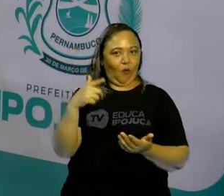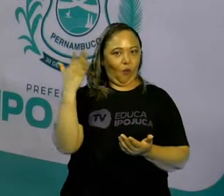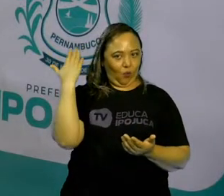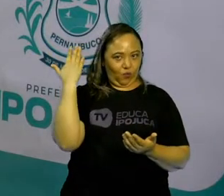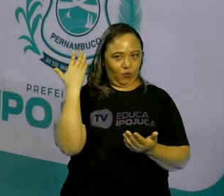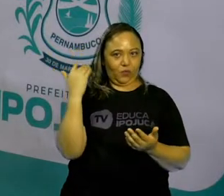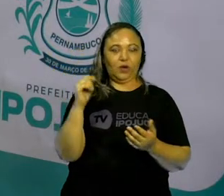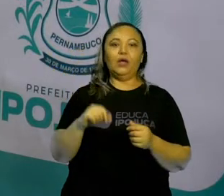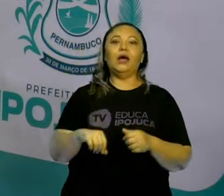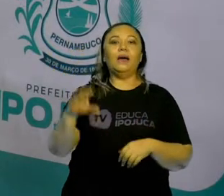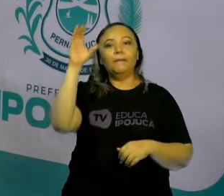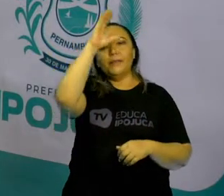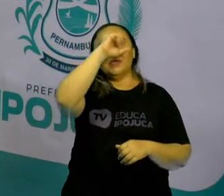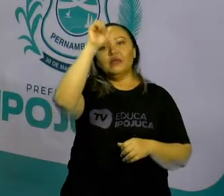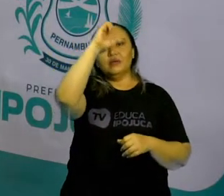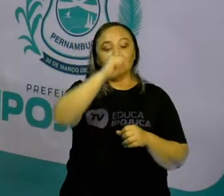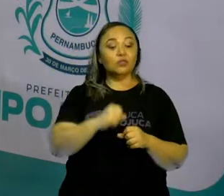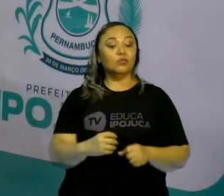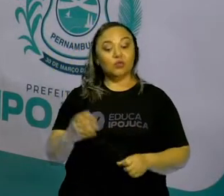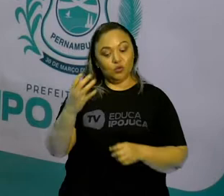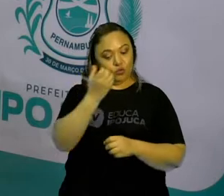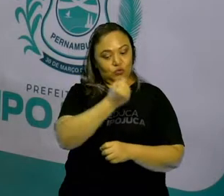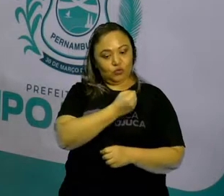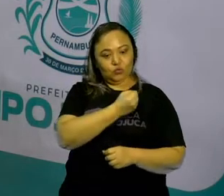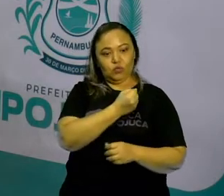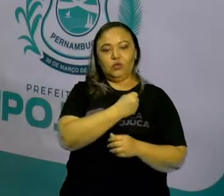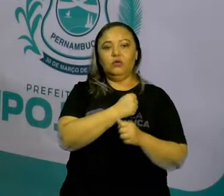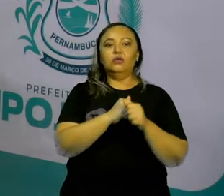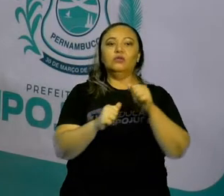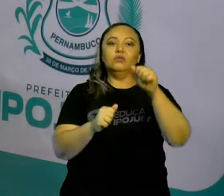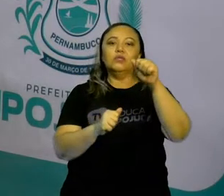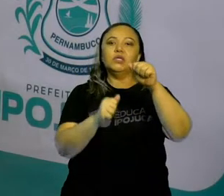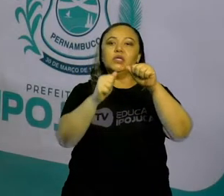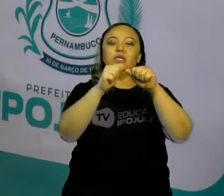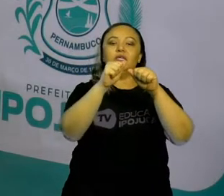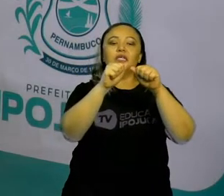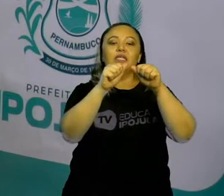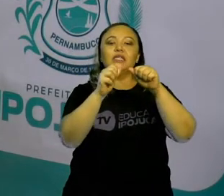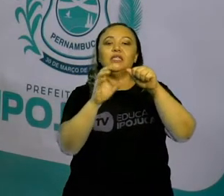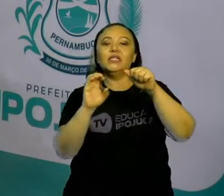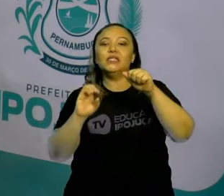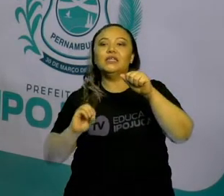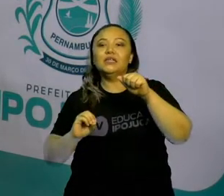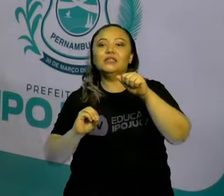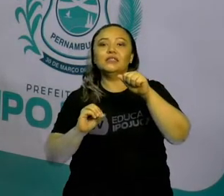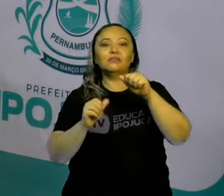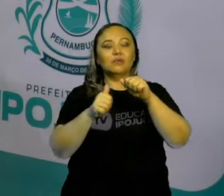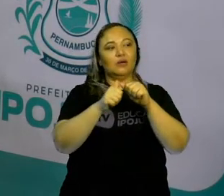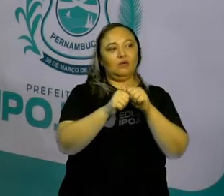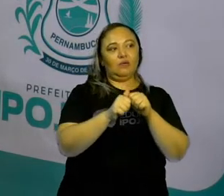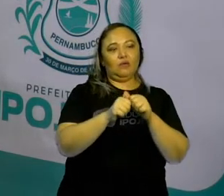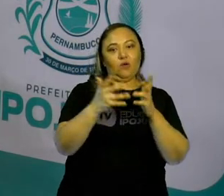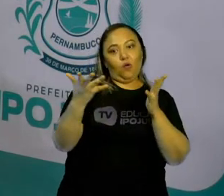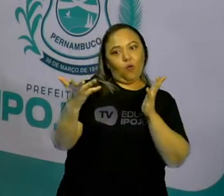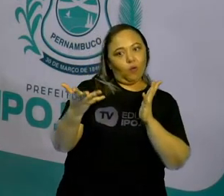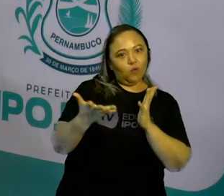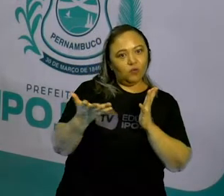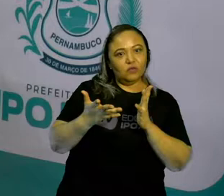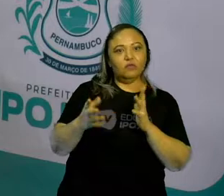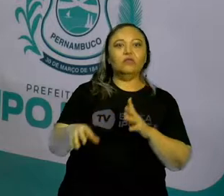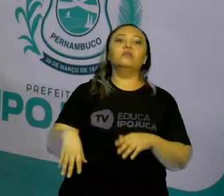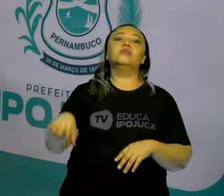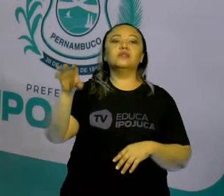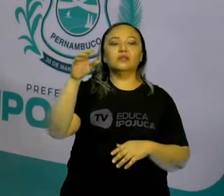como funciona o nosso sistema de numeração decimal e hoje vamos aproveitar o sistema de numeração